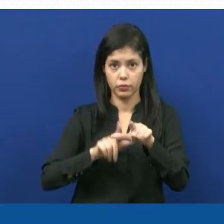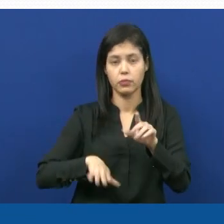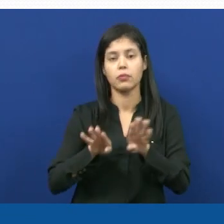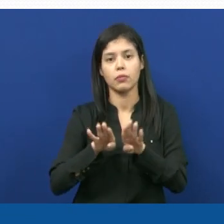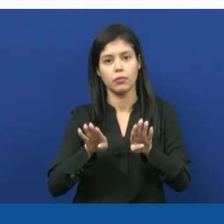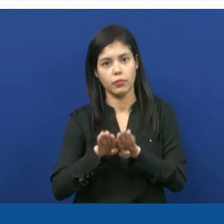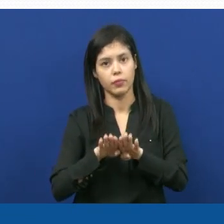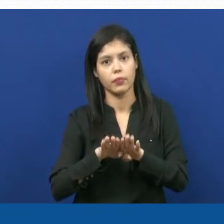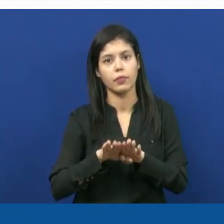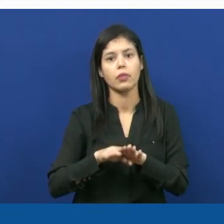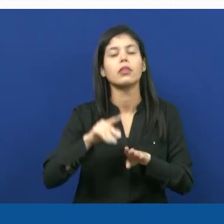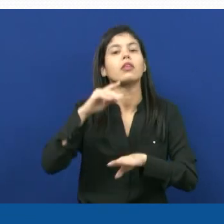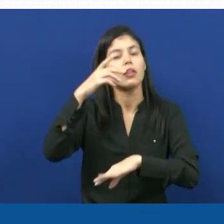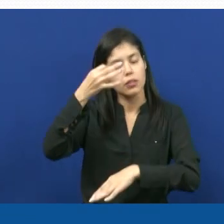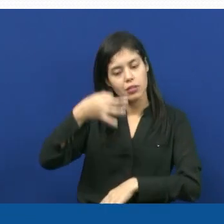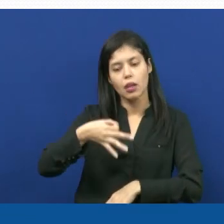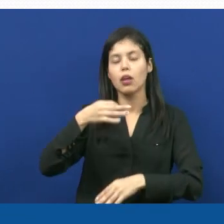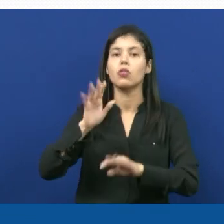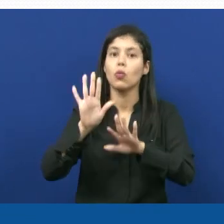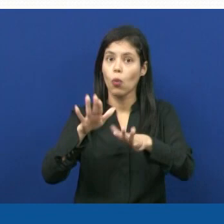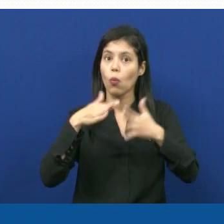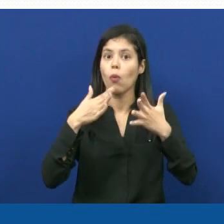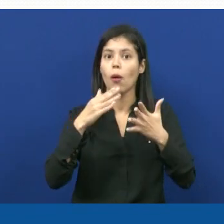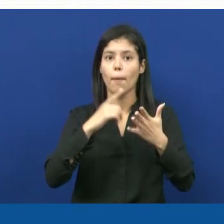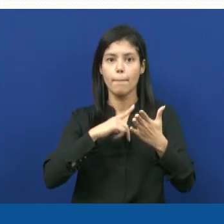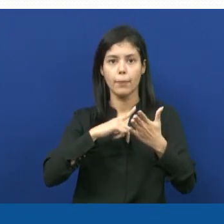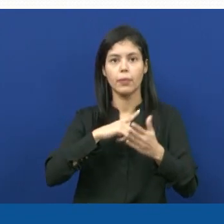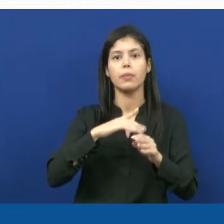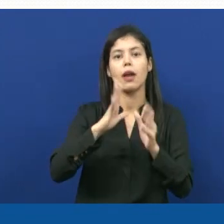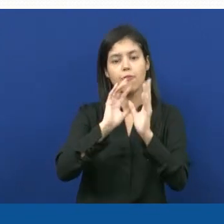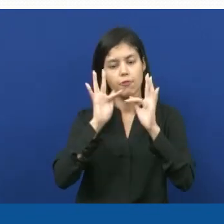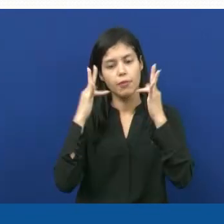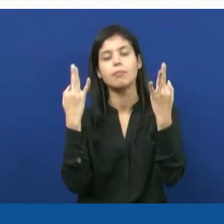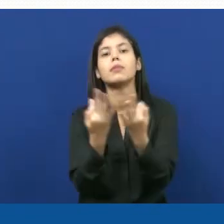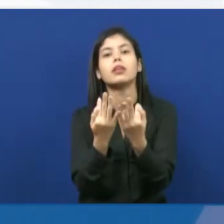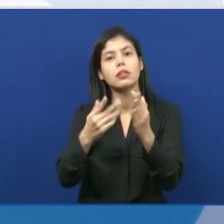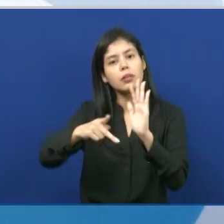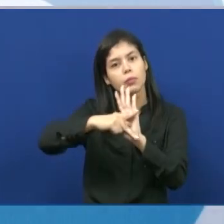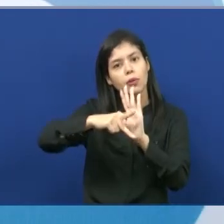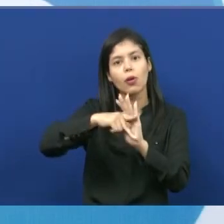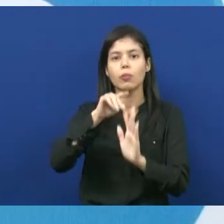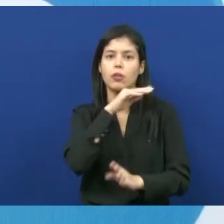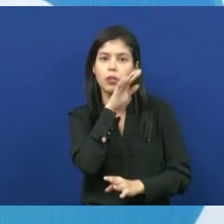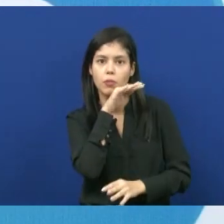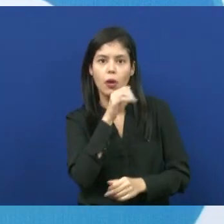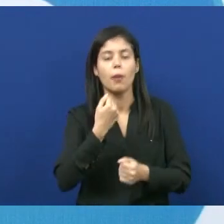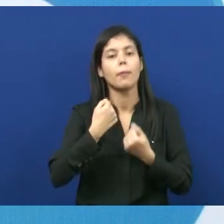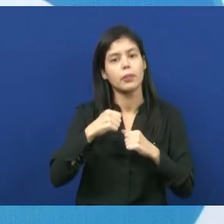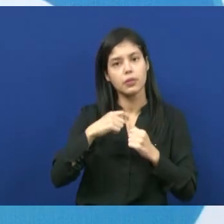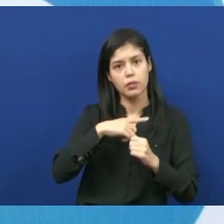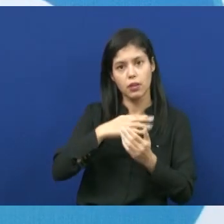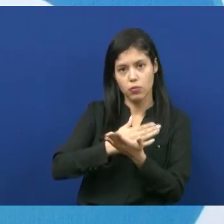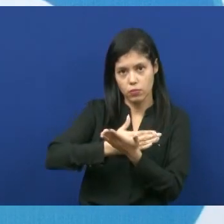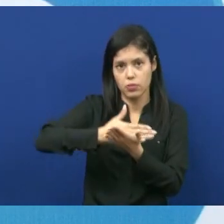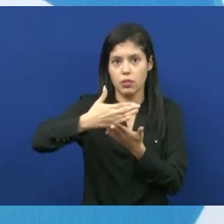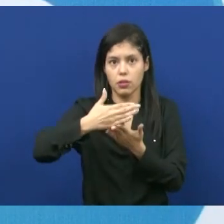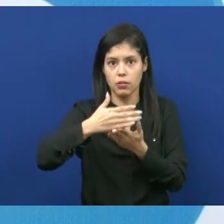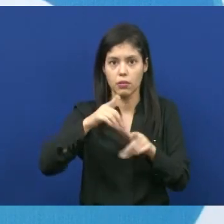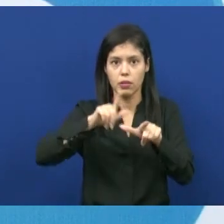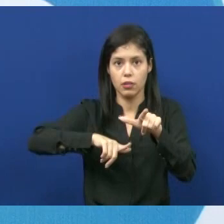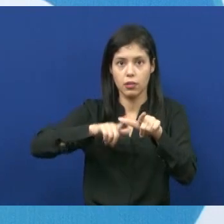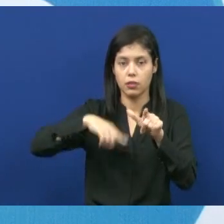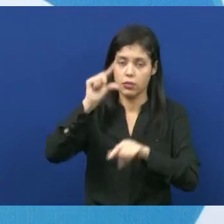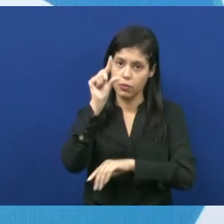específico, que diz de fato a que espécie ele pertence, deve ser iniciado com letra minúscula.